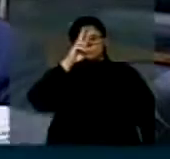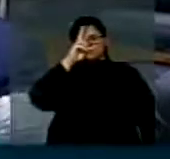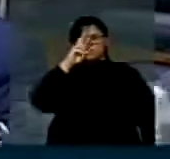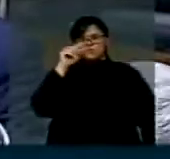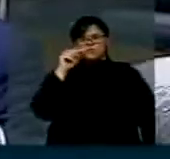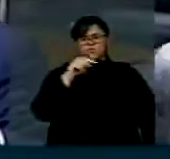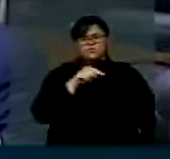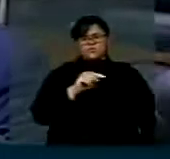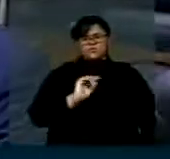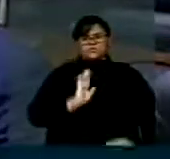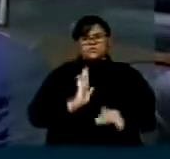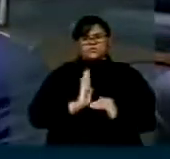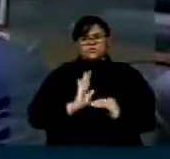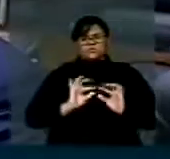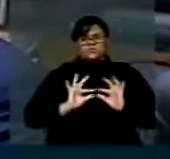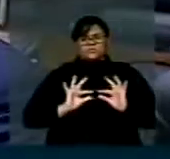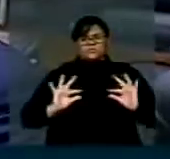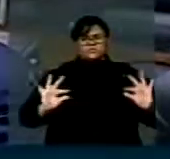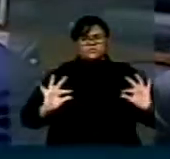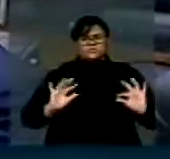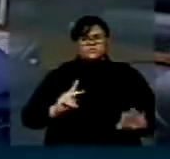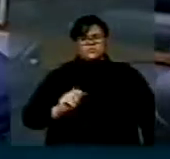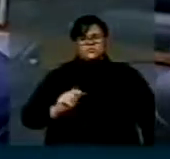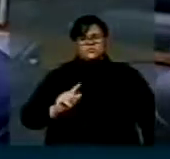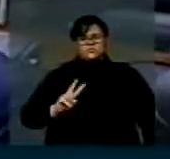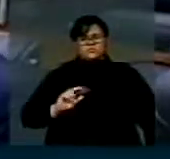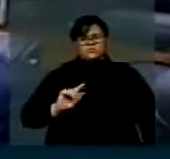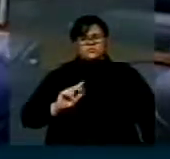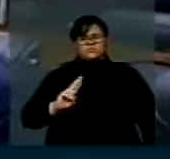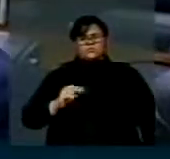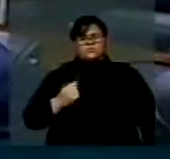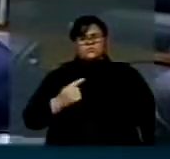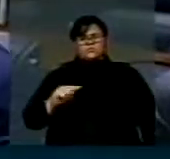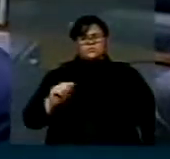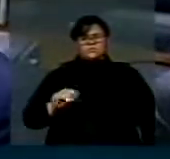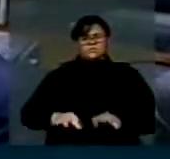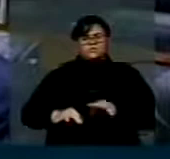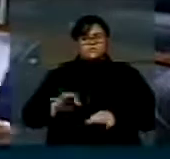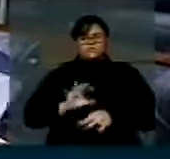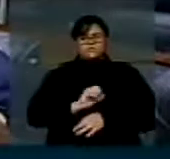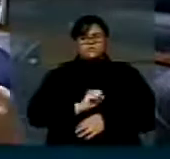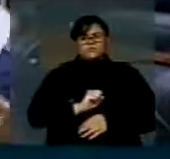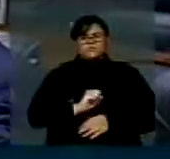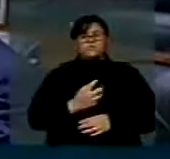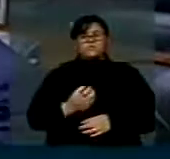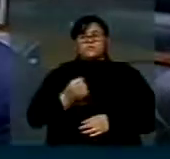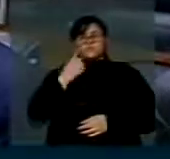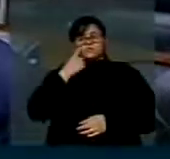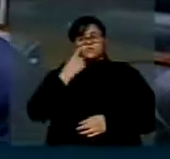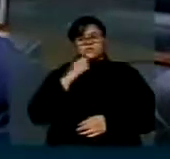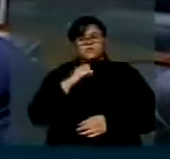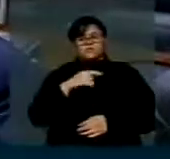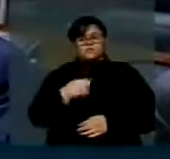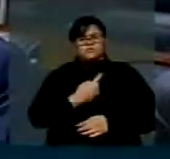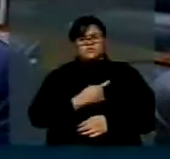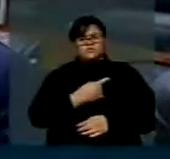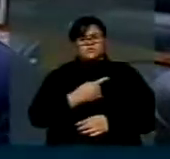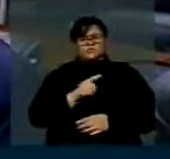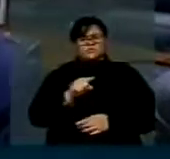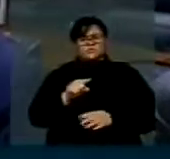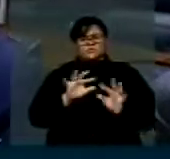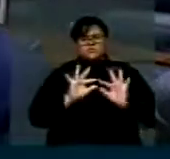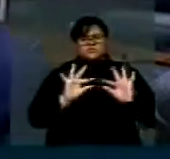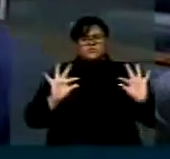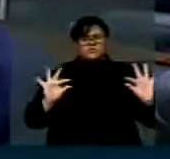verso, pavilhão de justiça e de amor. Vamos ver se a gente, com esta frase, a gente